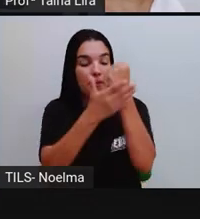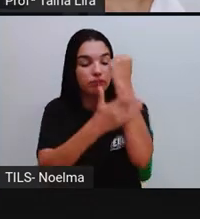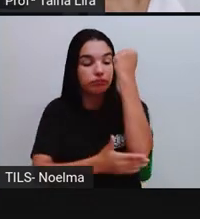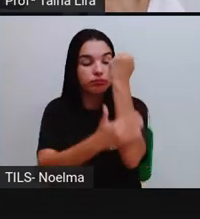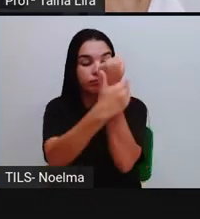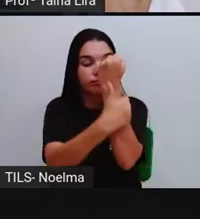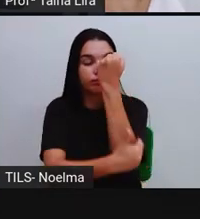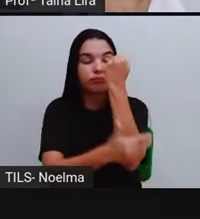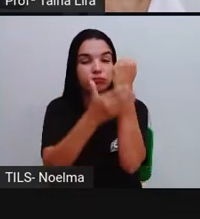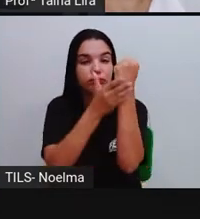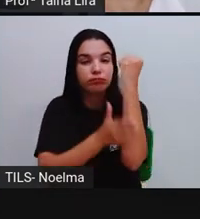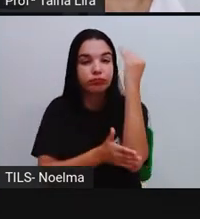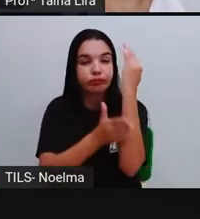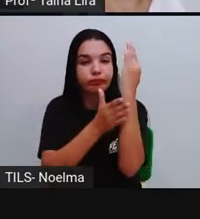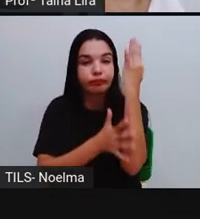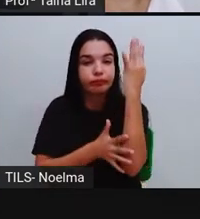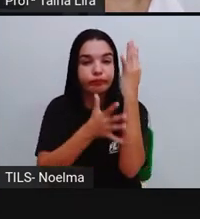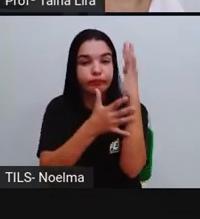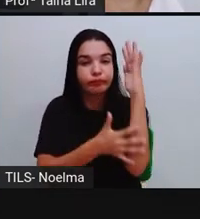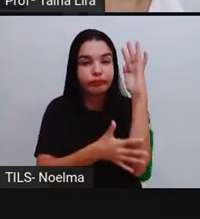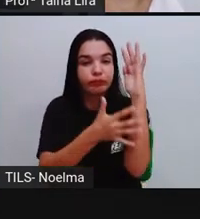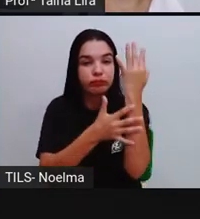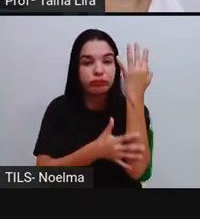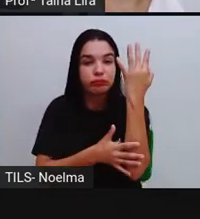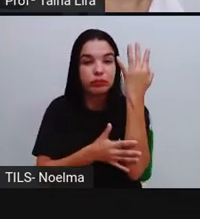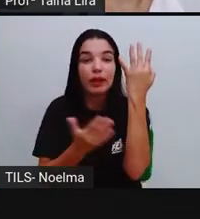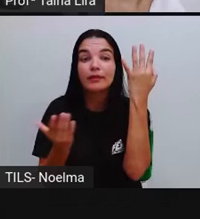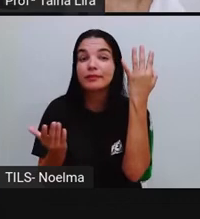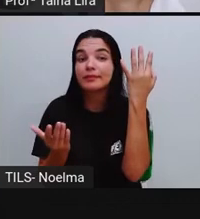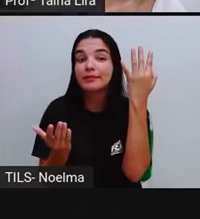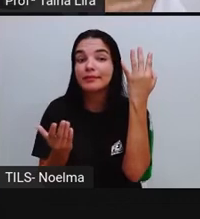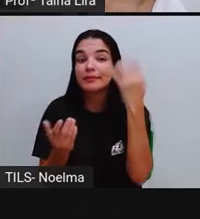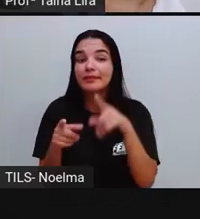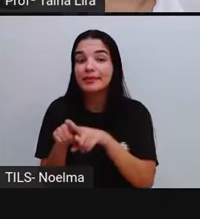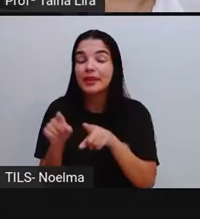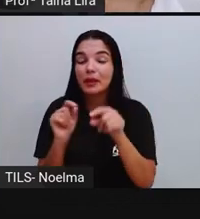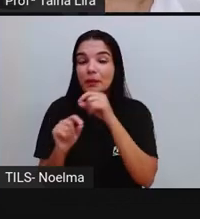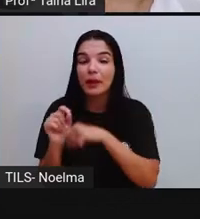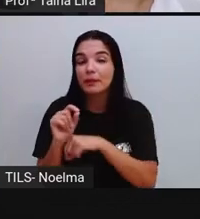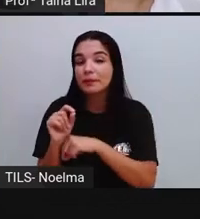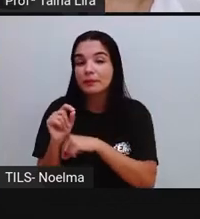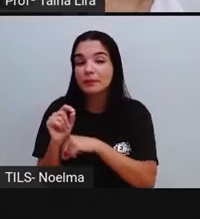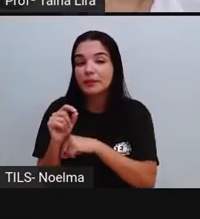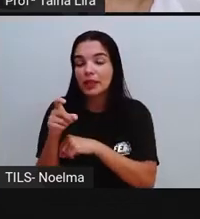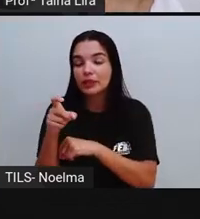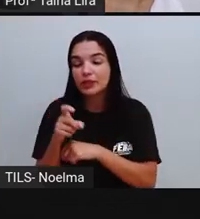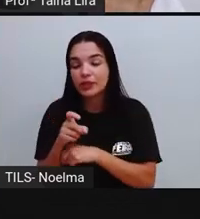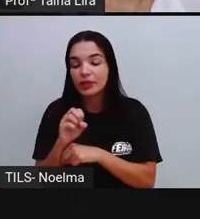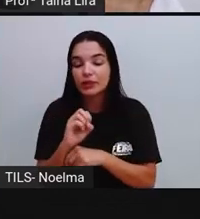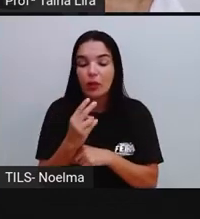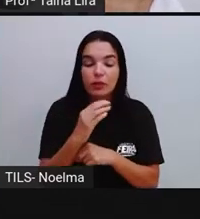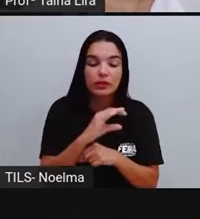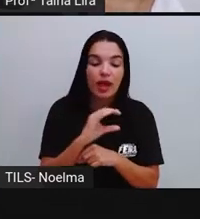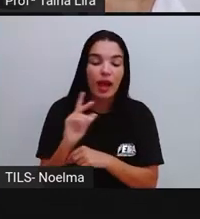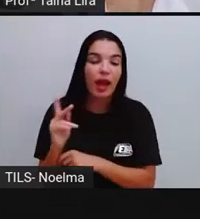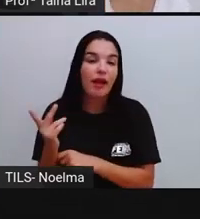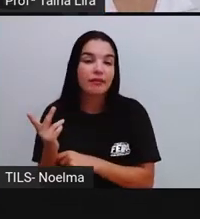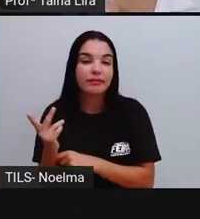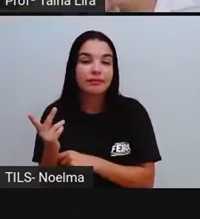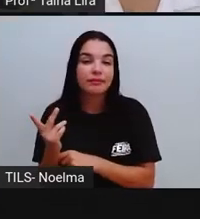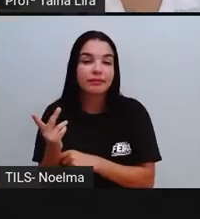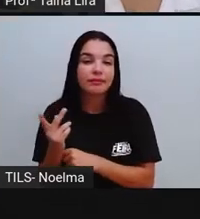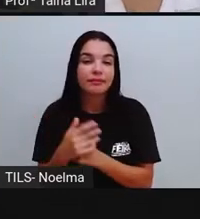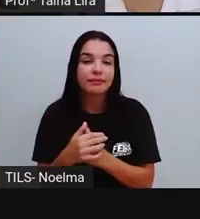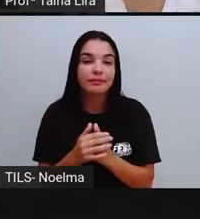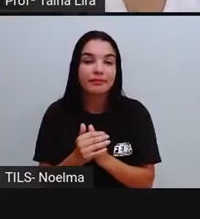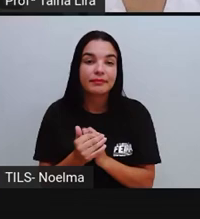Abacaxi, E abacaxi, Segundo ano, Com X ou com CH? Também estava lá, Né? Na nossa tabela, E